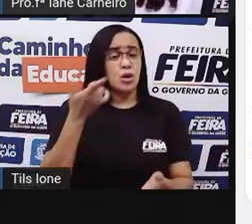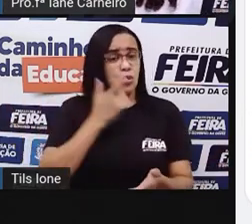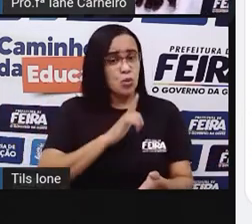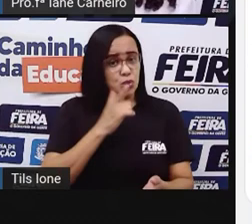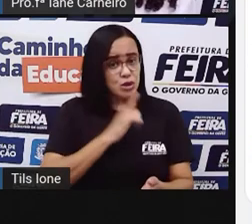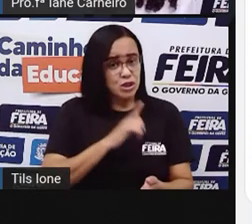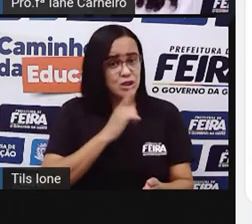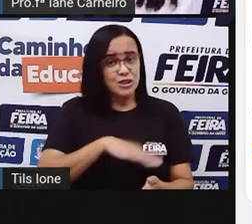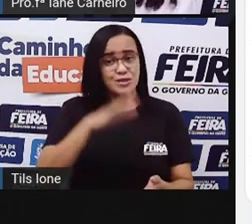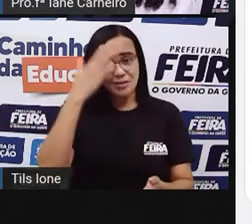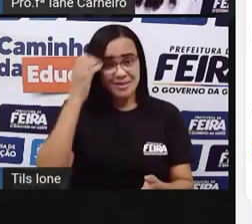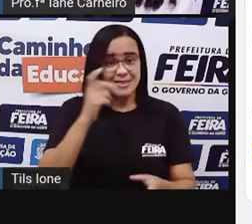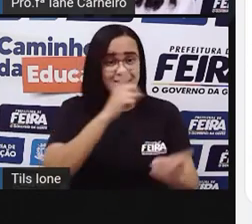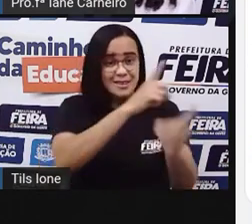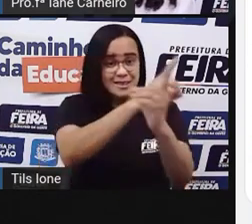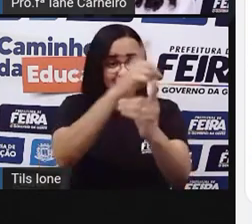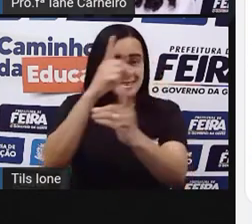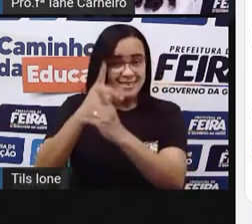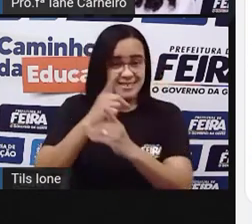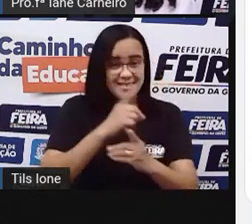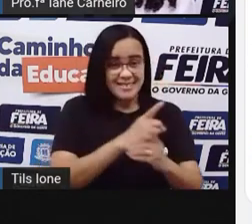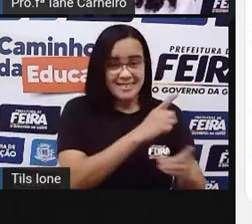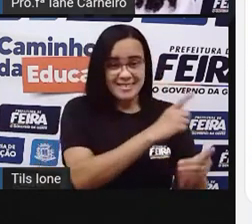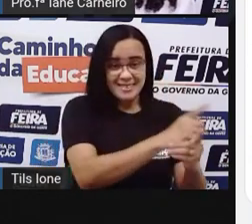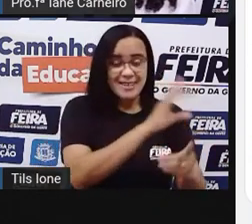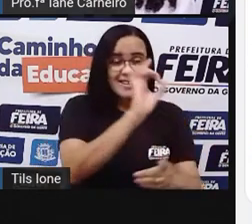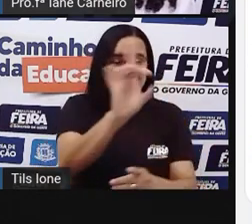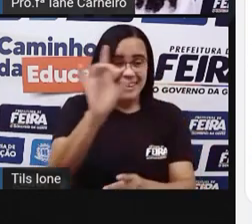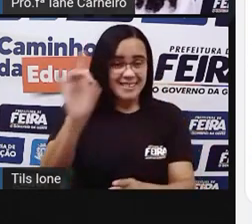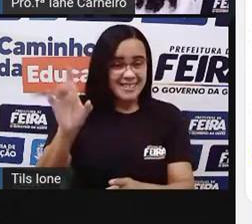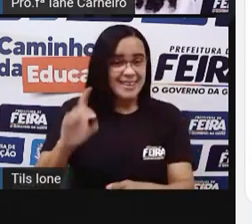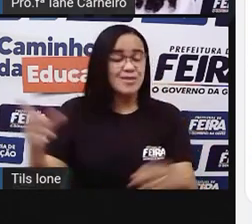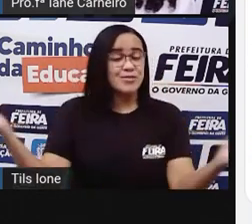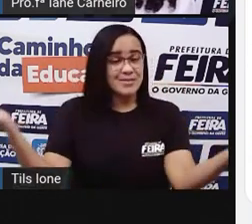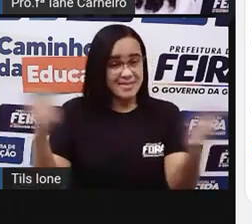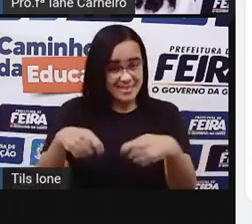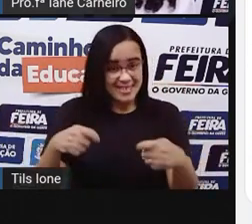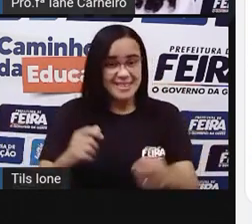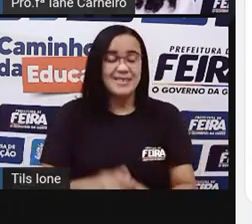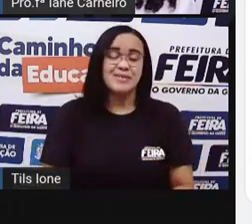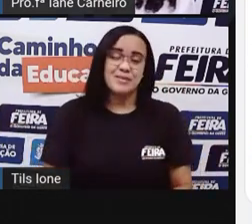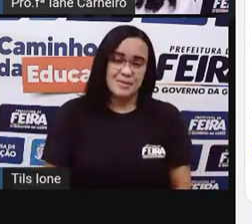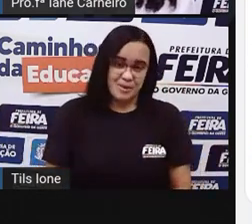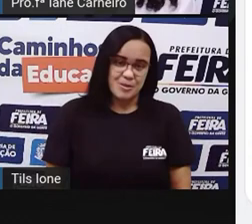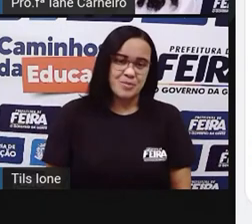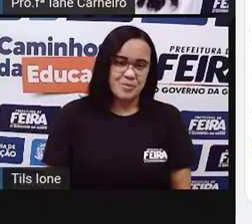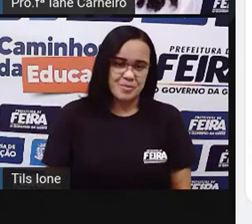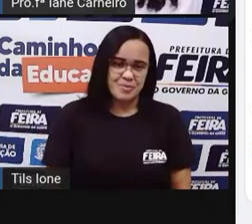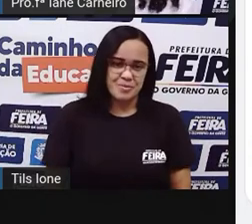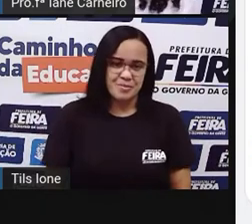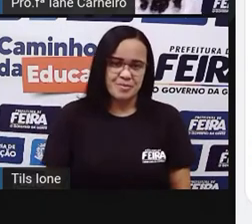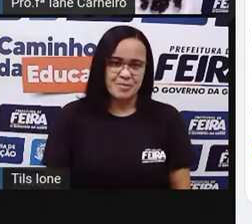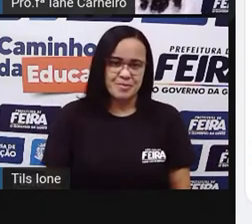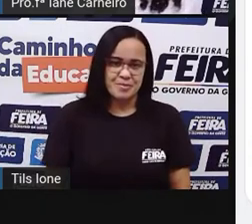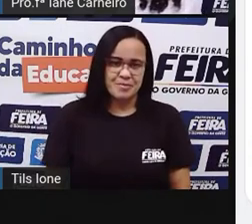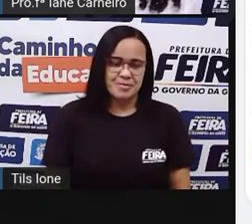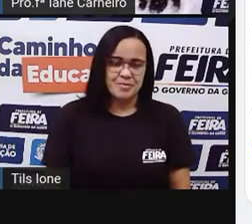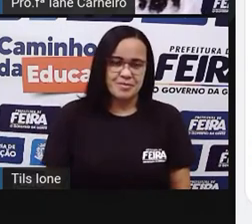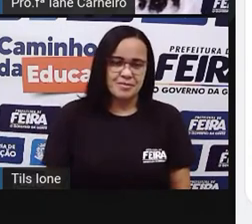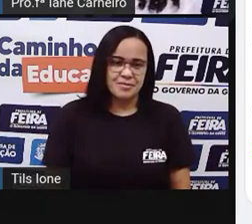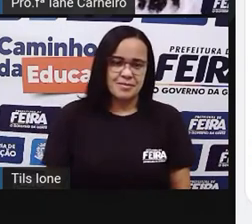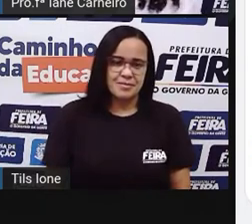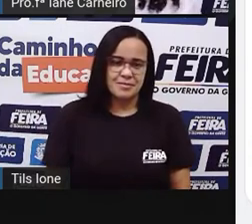aqui, ó, os meninos, né? Se a Pró fosse colocar aqui o número. Então, Luciano seria o número um. Deixa eu colocar outra cor.